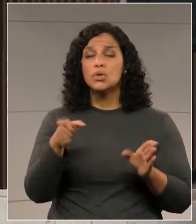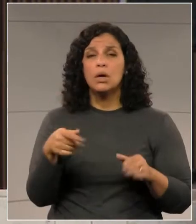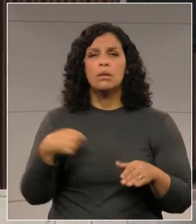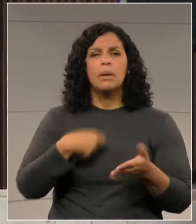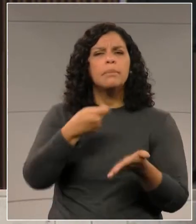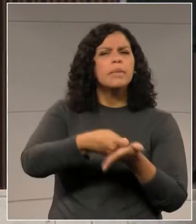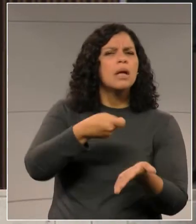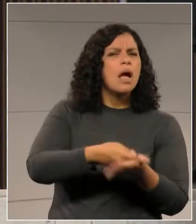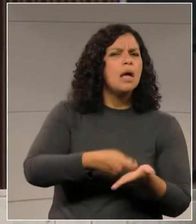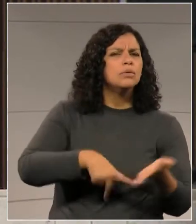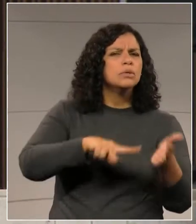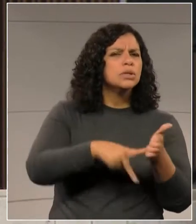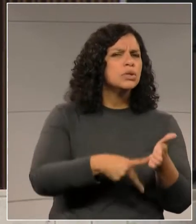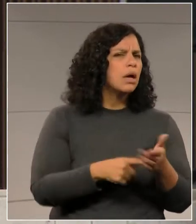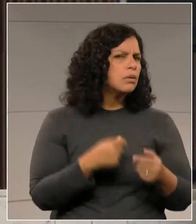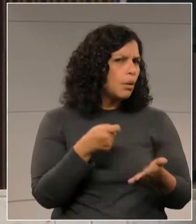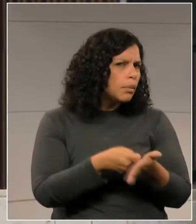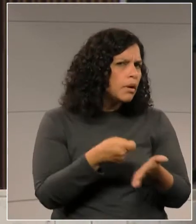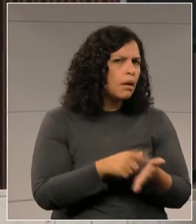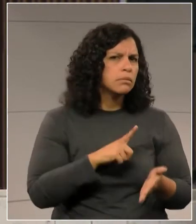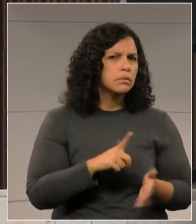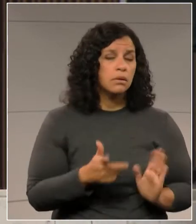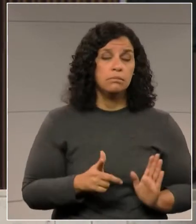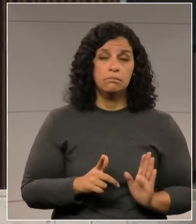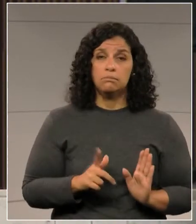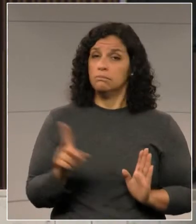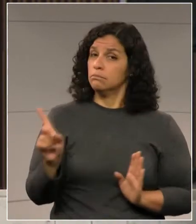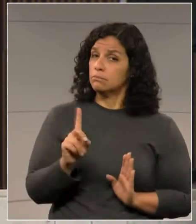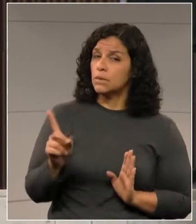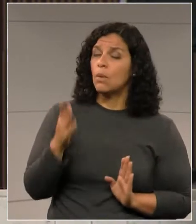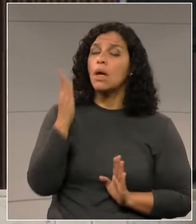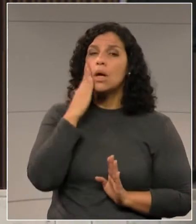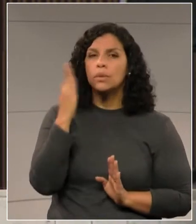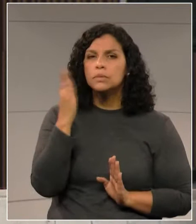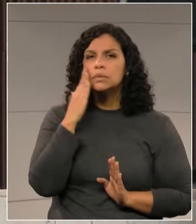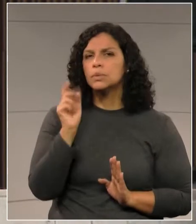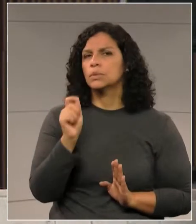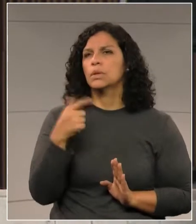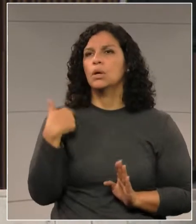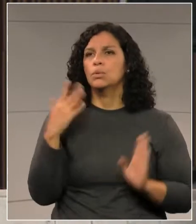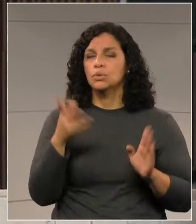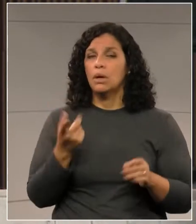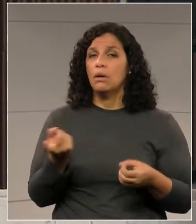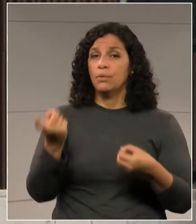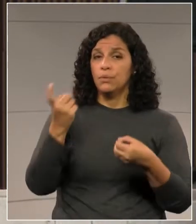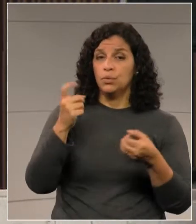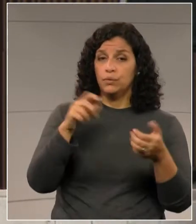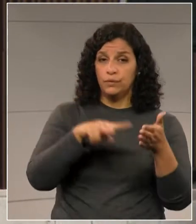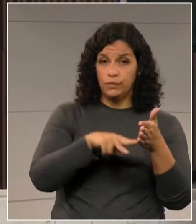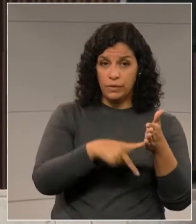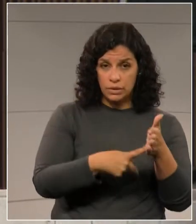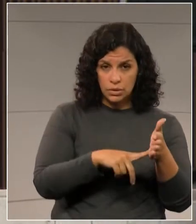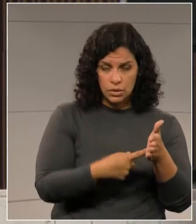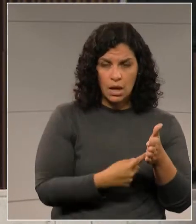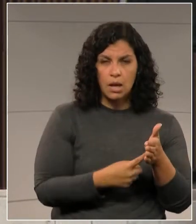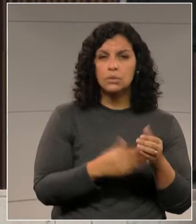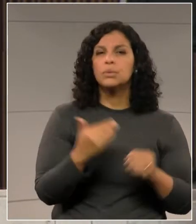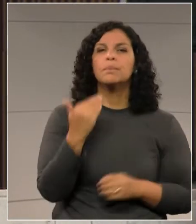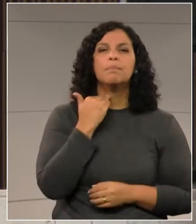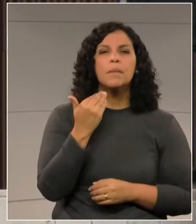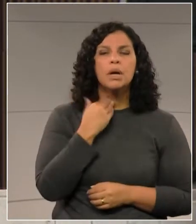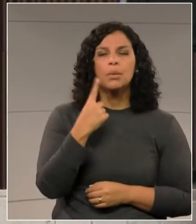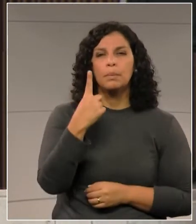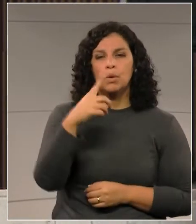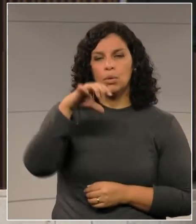obrigados a se filiar ao seu sindicato. Eu sei que eu filiei aos sindicatos bancários em 1976,